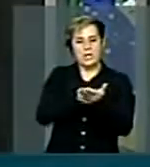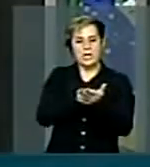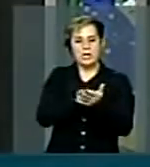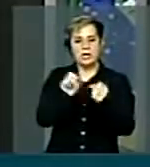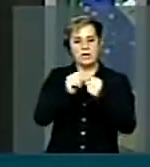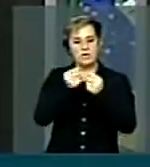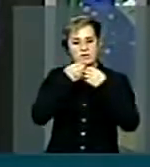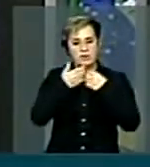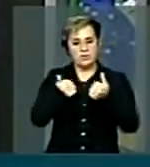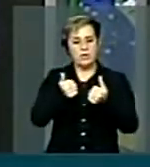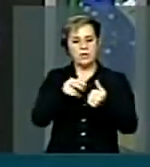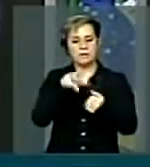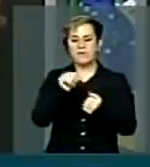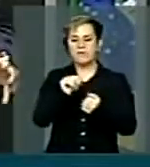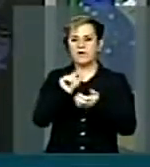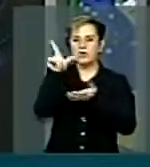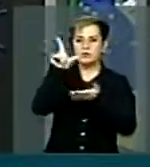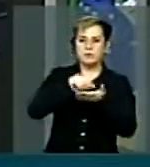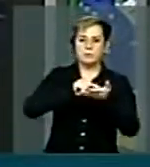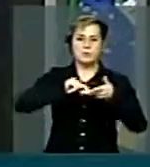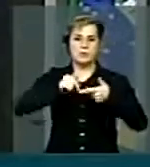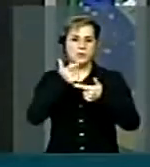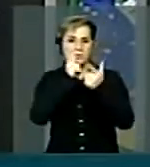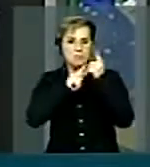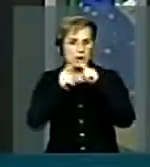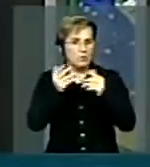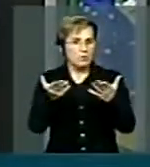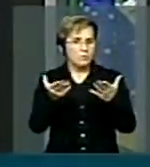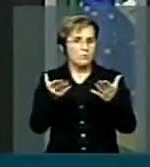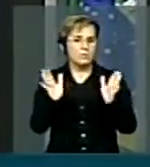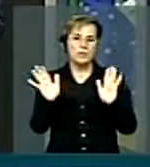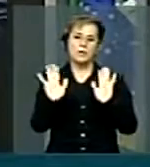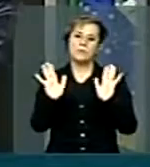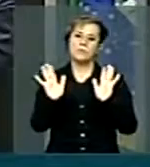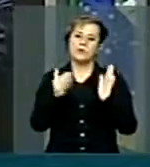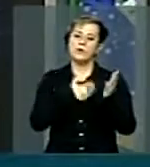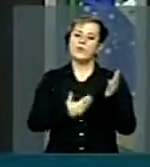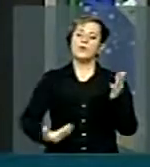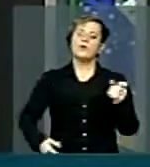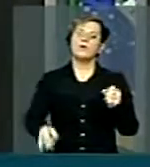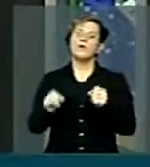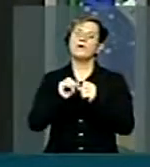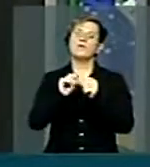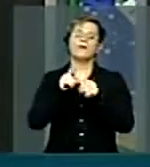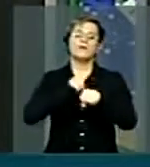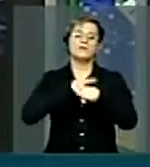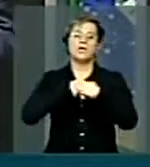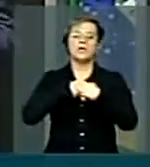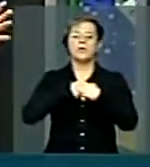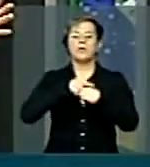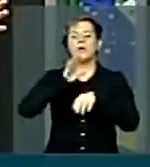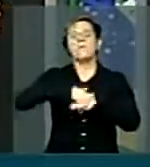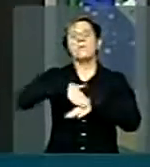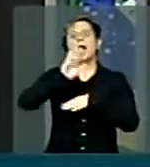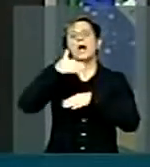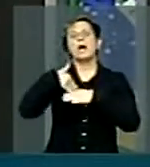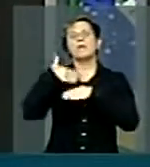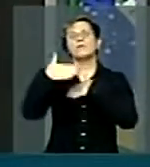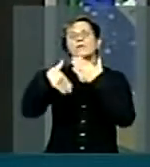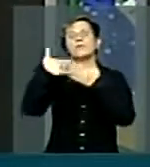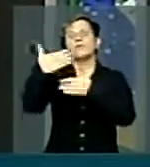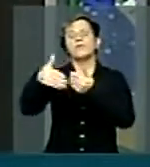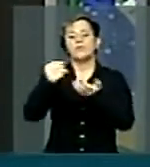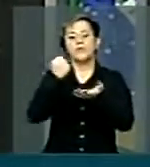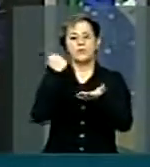Vai reduzir o aparelhamento da máquina para as coisas funcionarem? Não. O governo dilata o prazo da obra e carimba